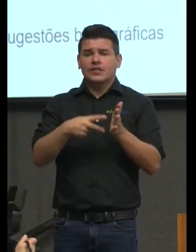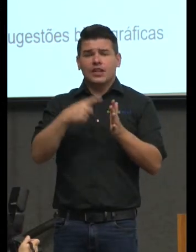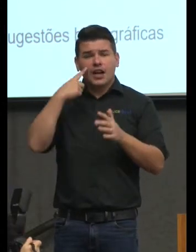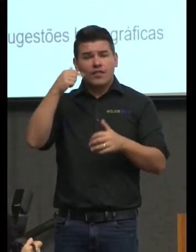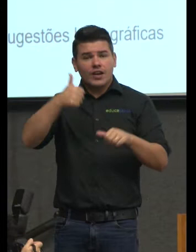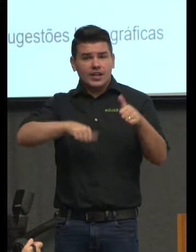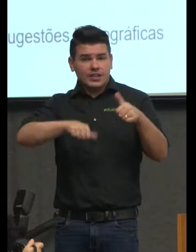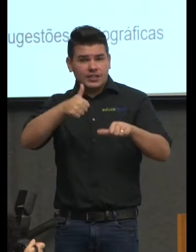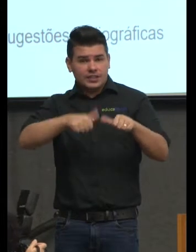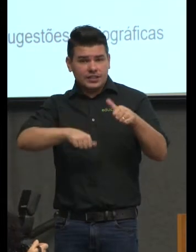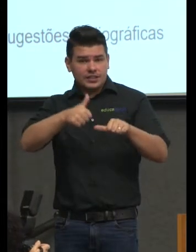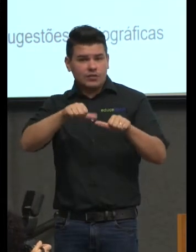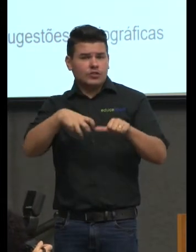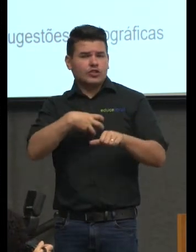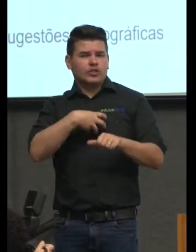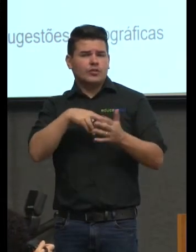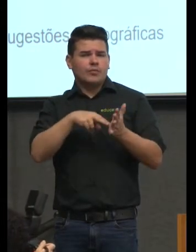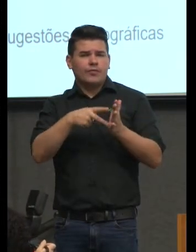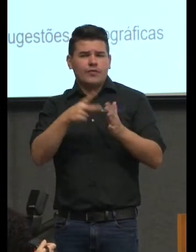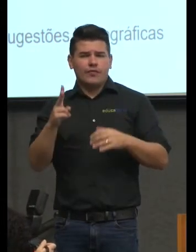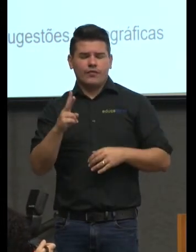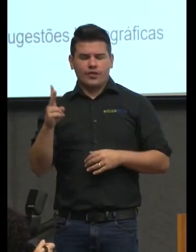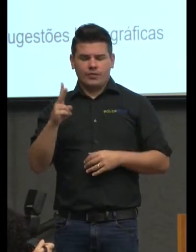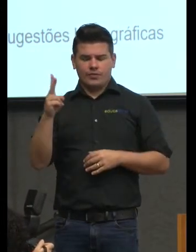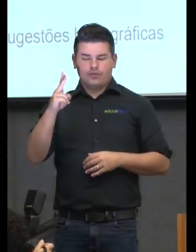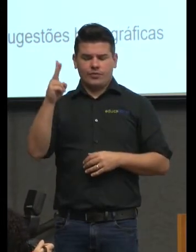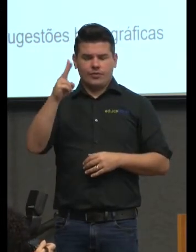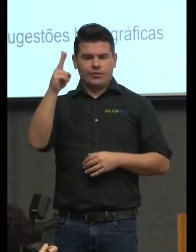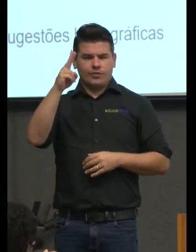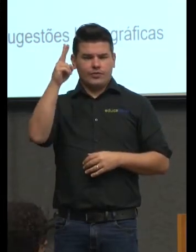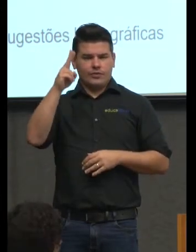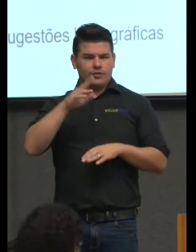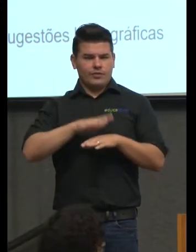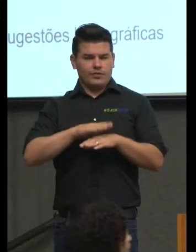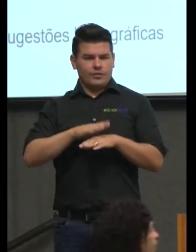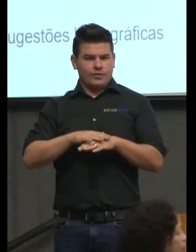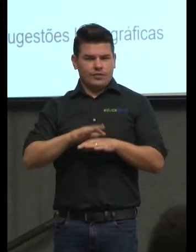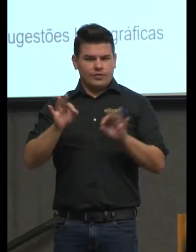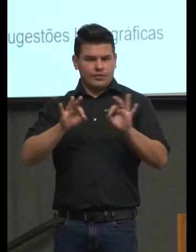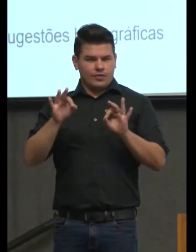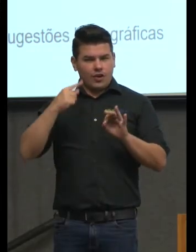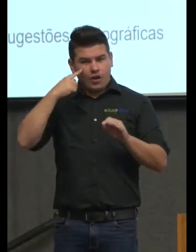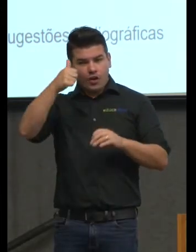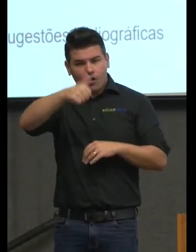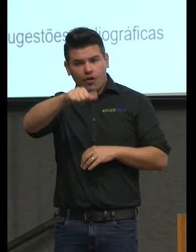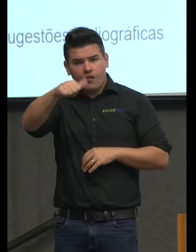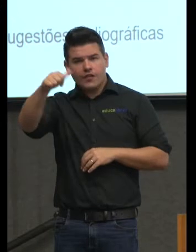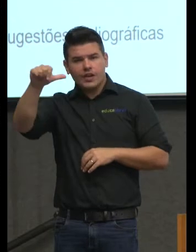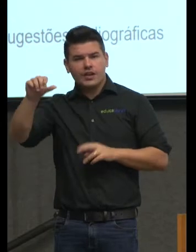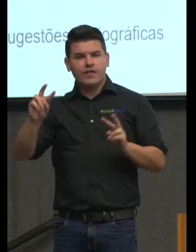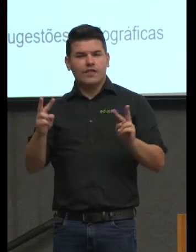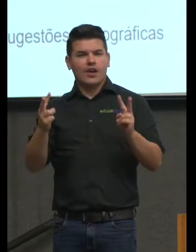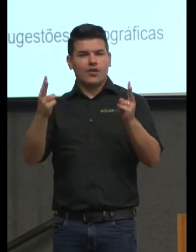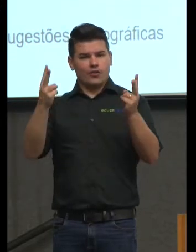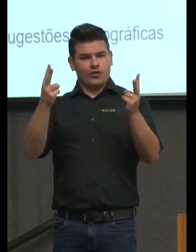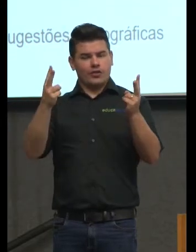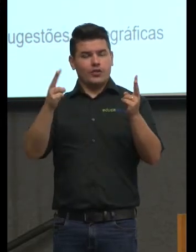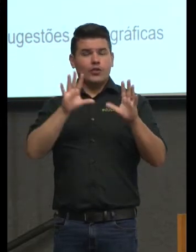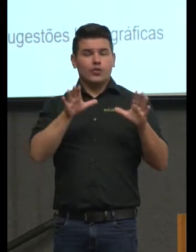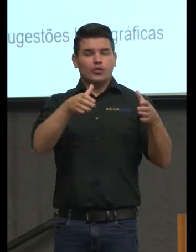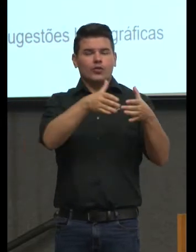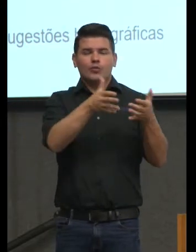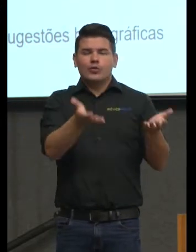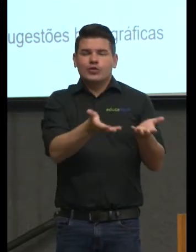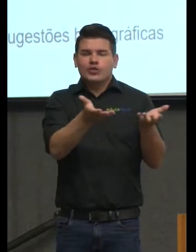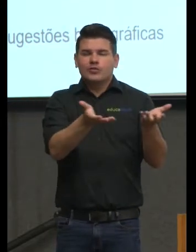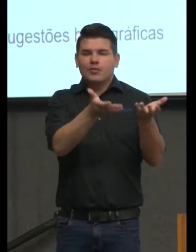sentido de valor atribuir valor conferir um valor estimar um valor